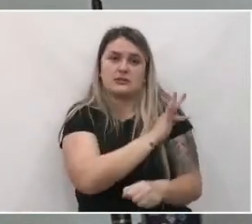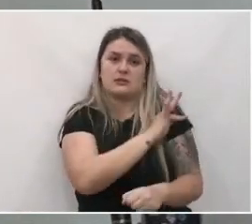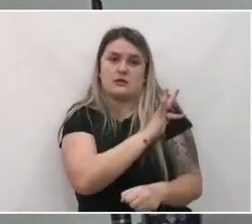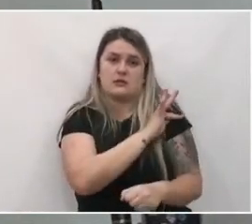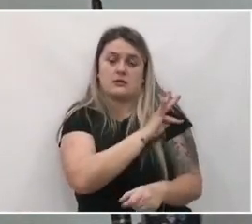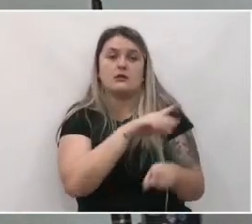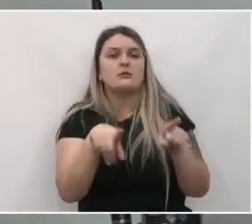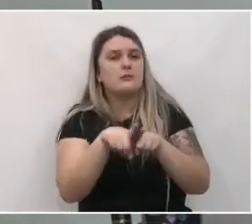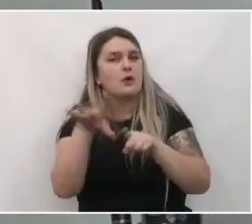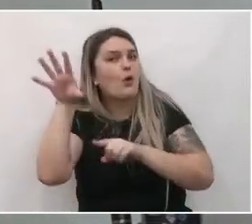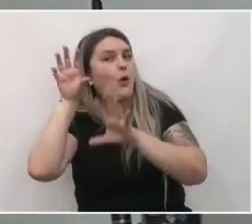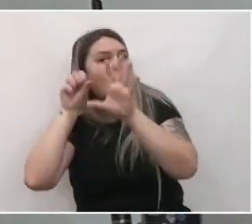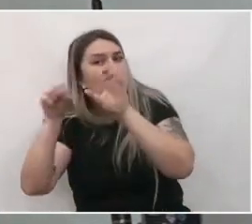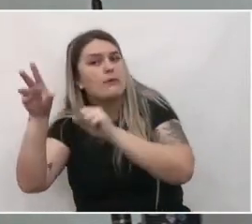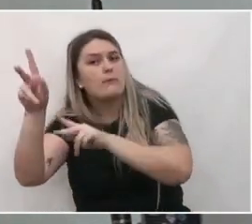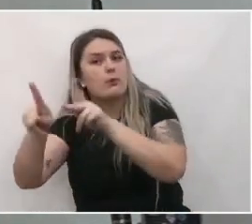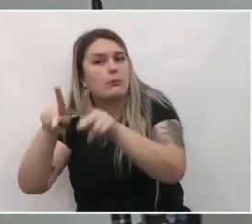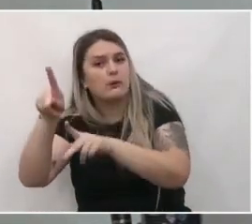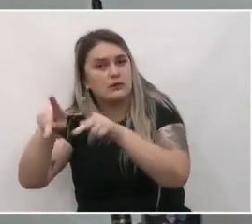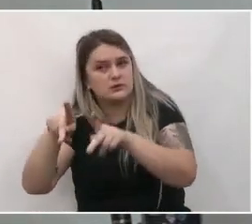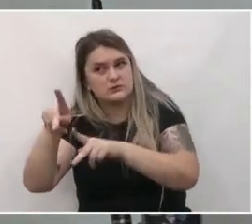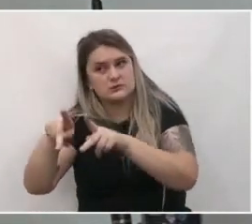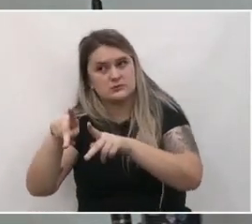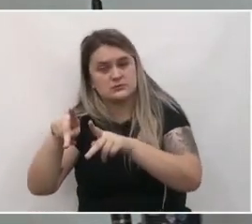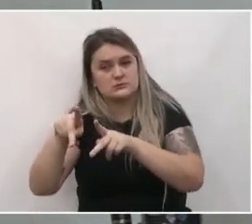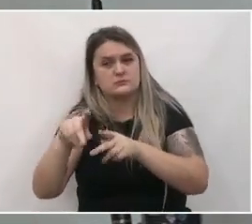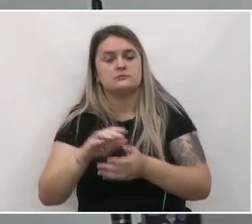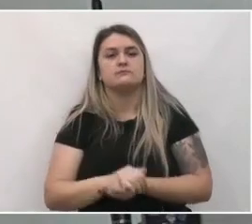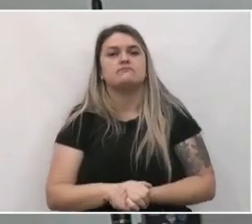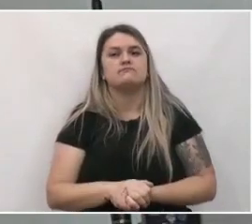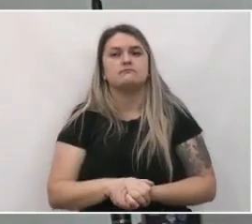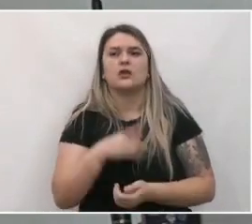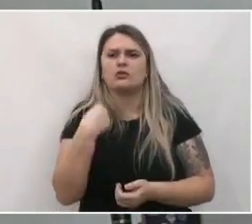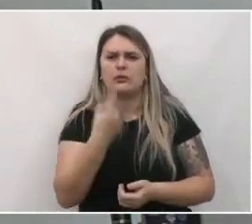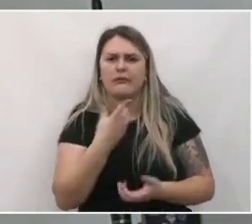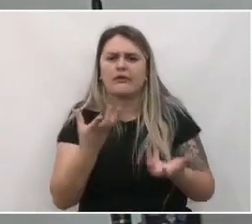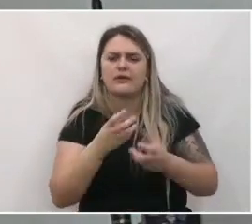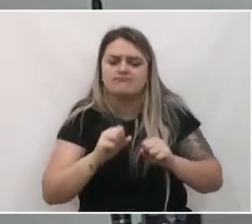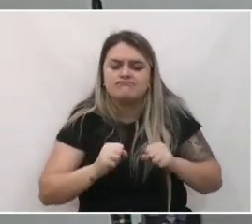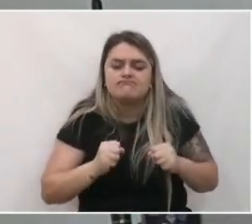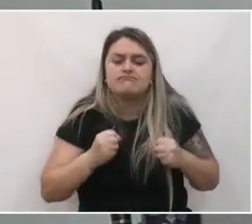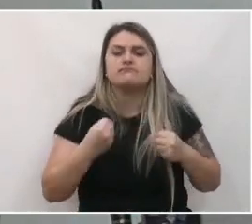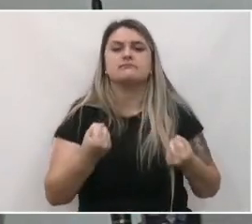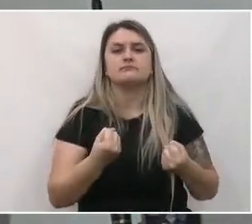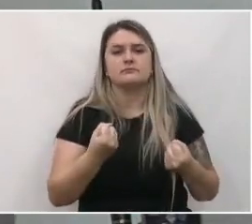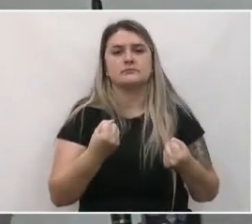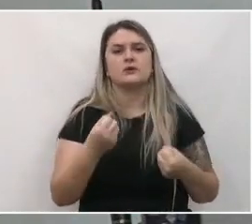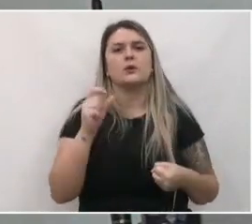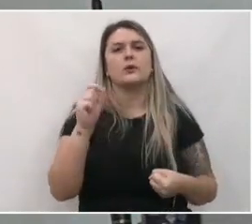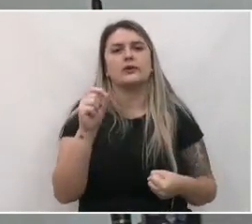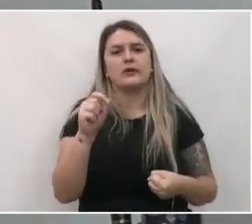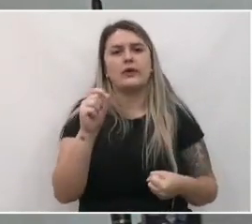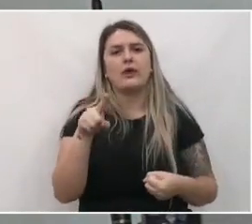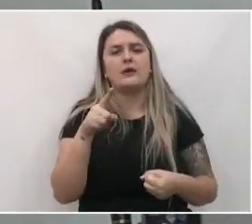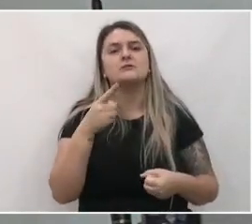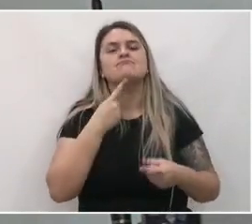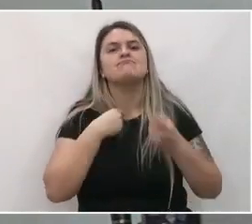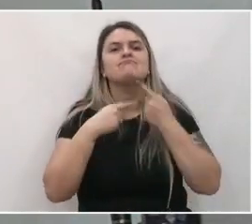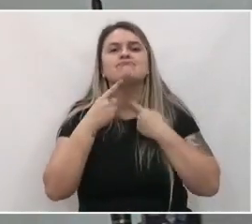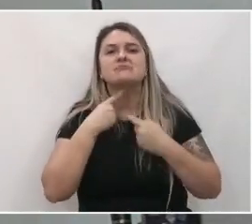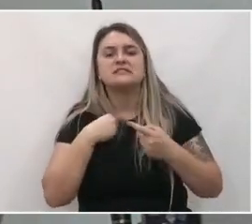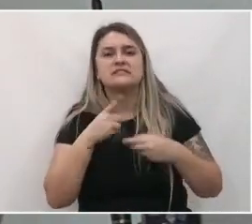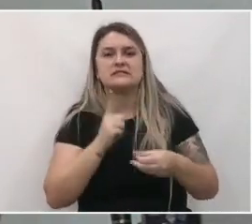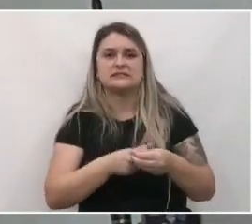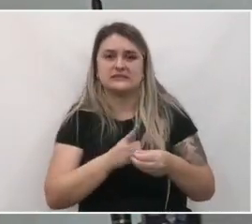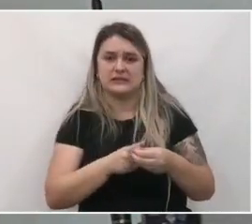as demandas da população para fazer o maior esforço para que aquilo que é o anseio da cidade